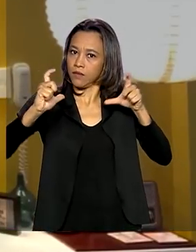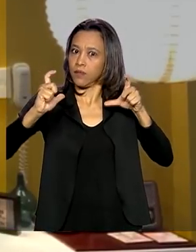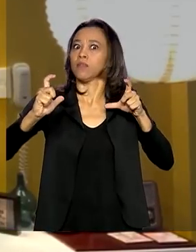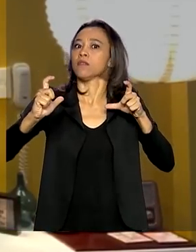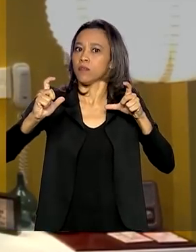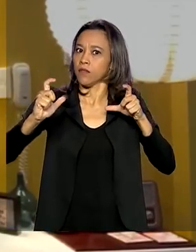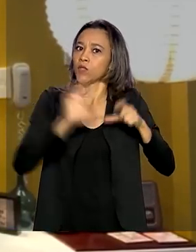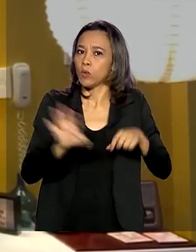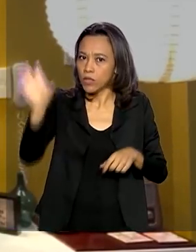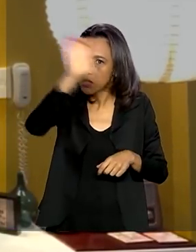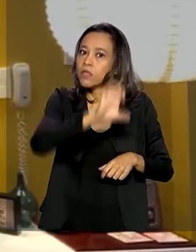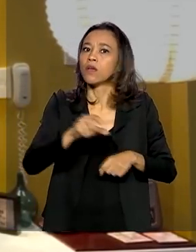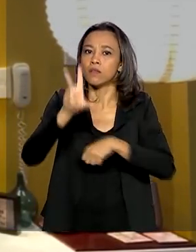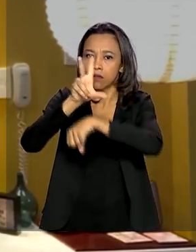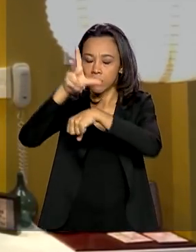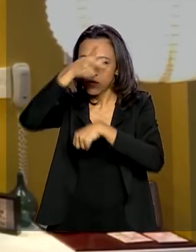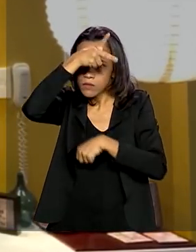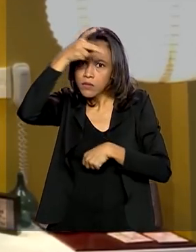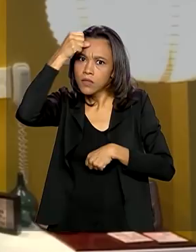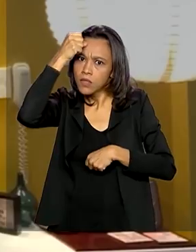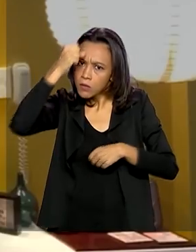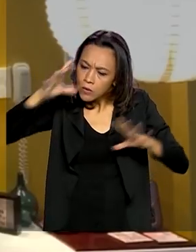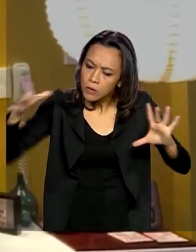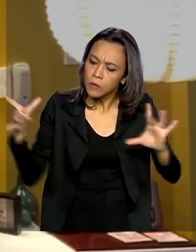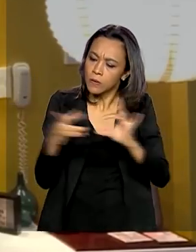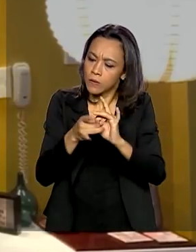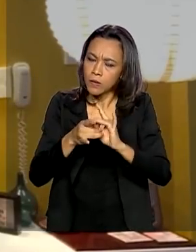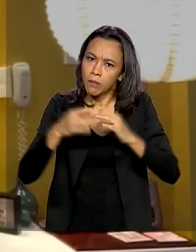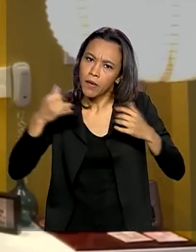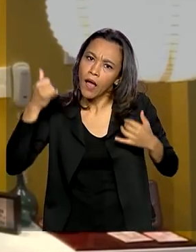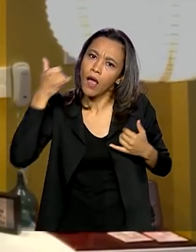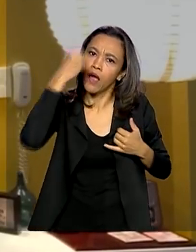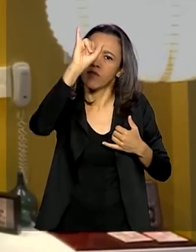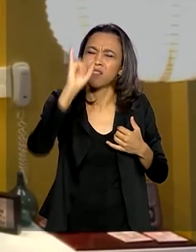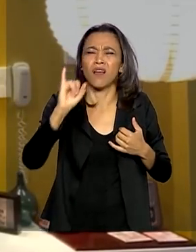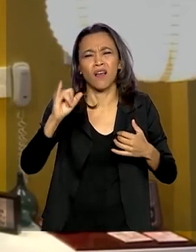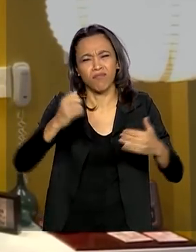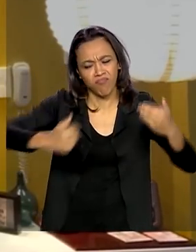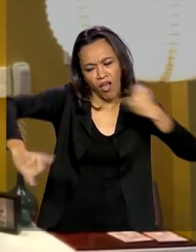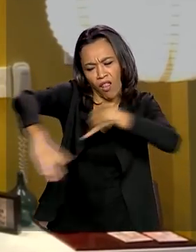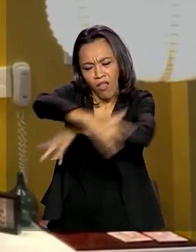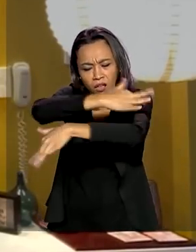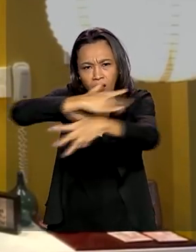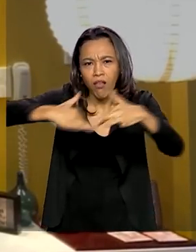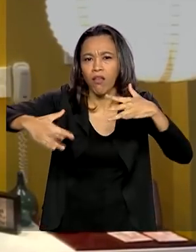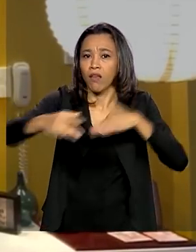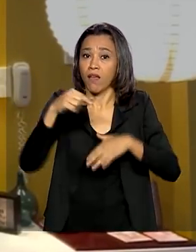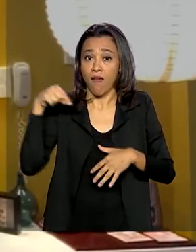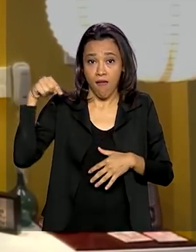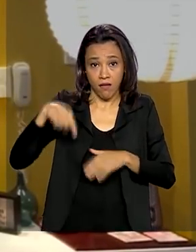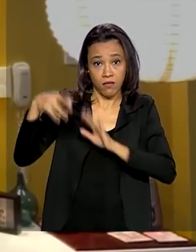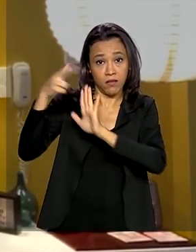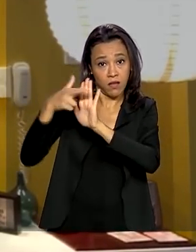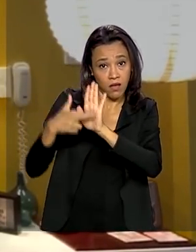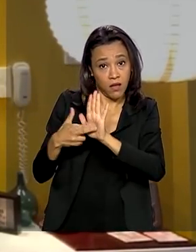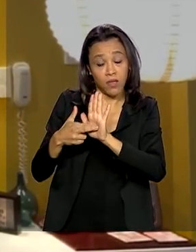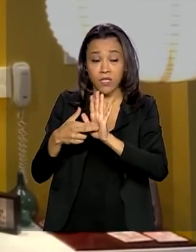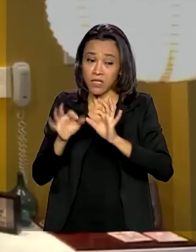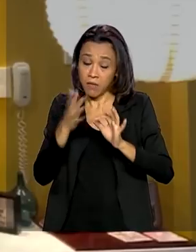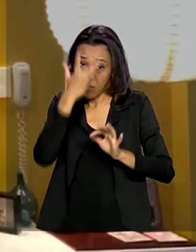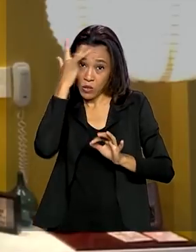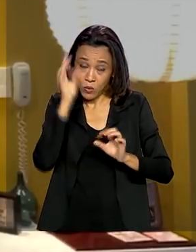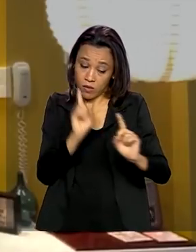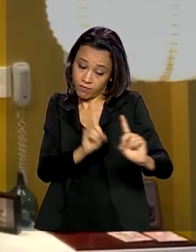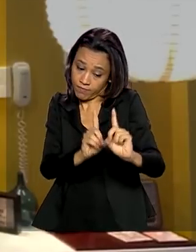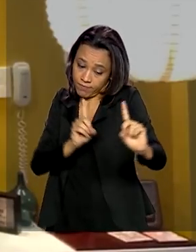se unam na prevenção. É preciso evitar aglomerações. Essas medidas de distanciamento